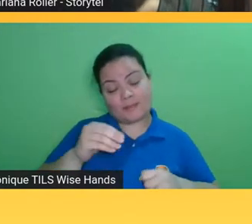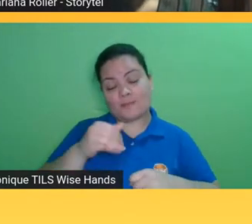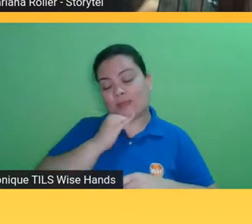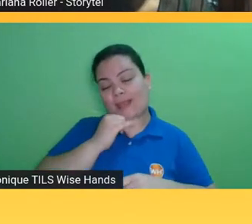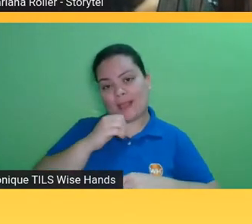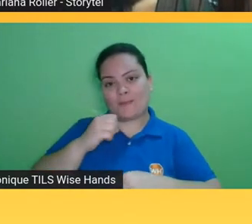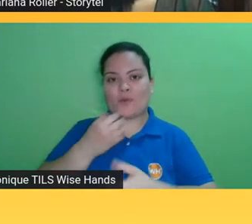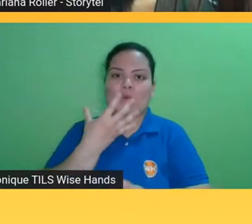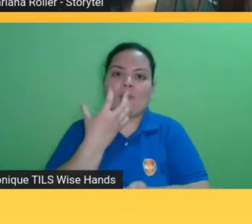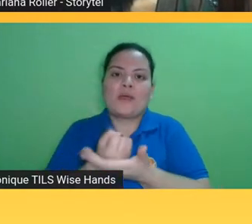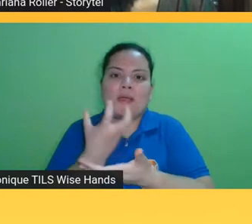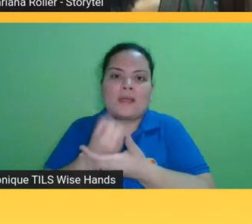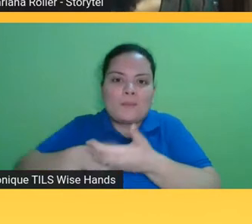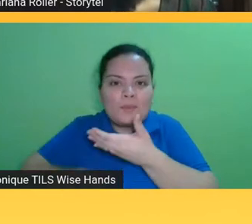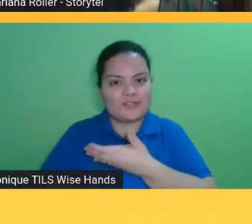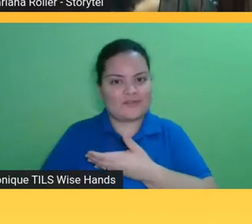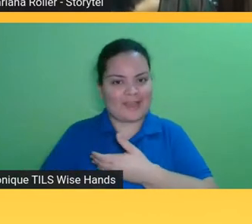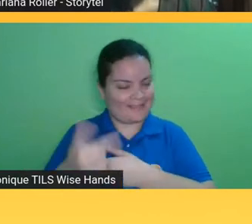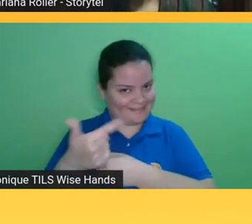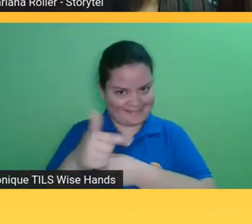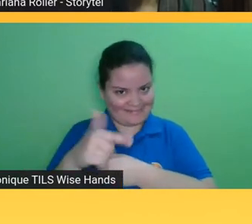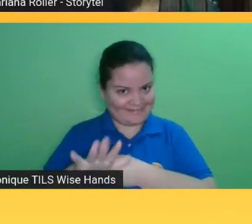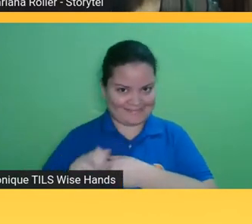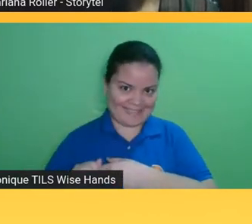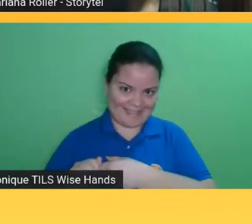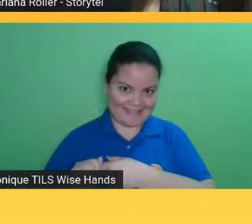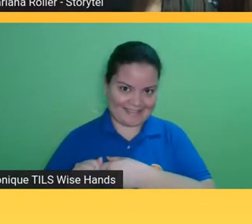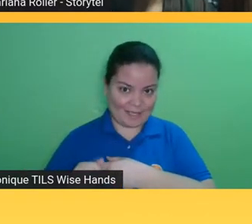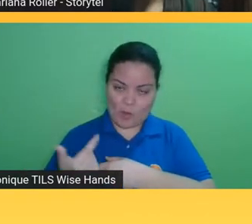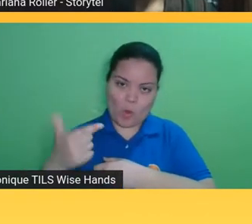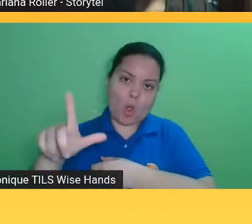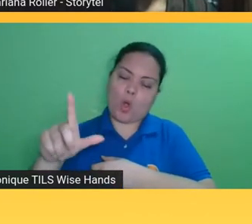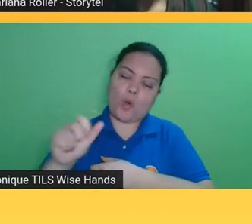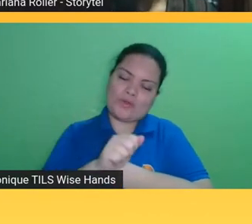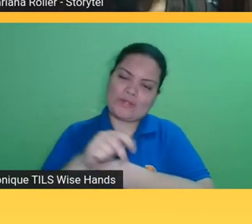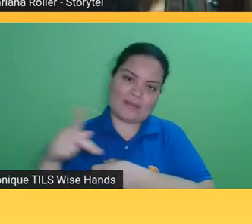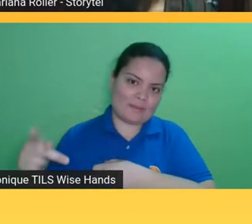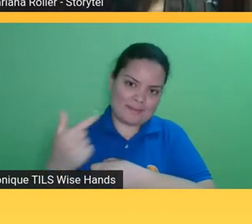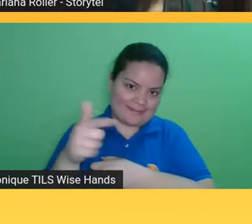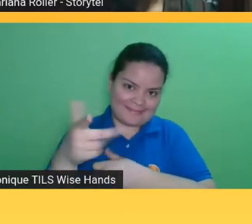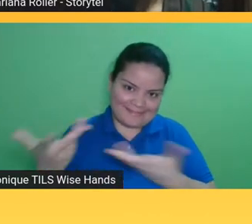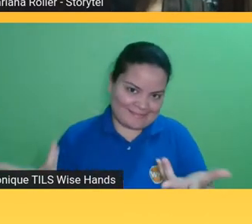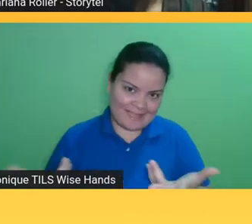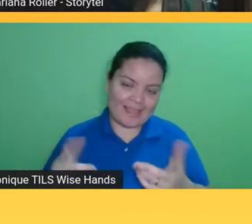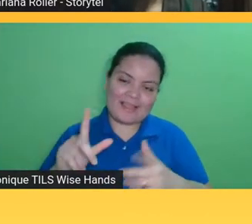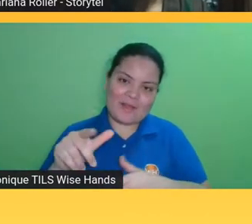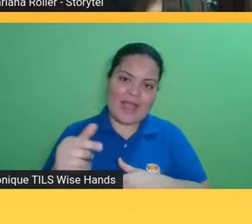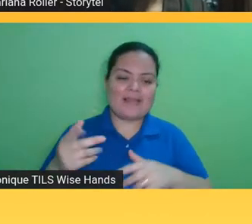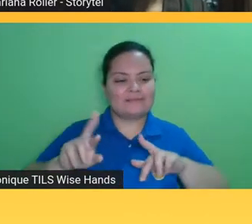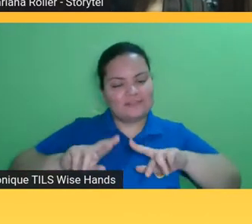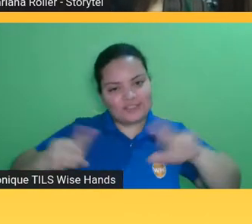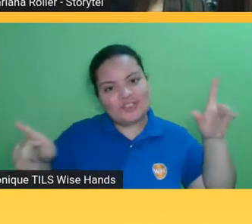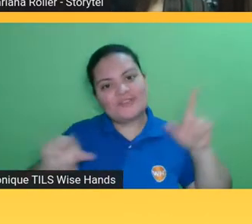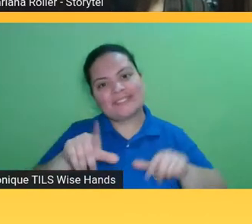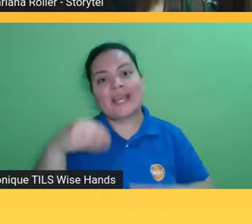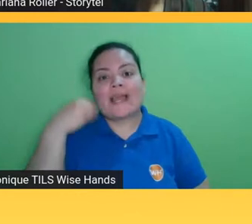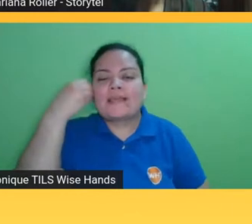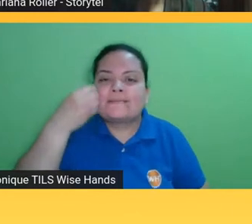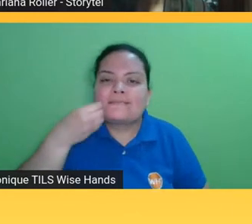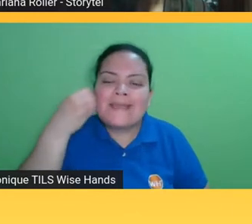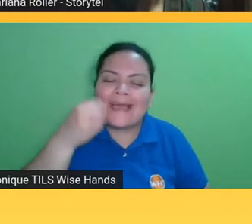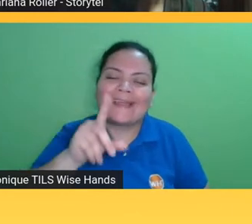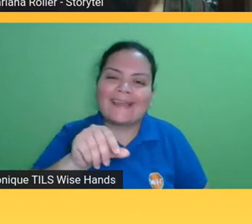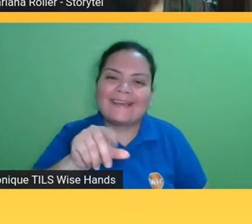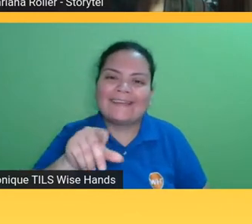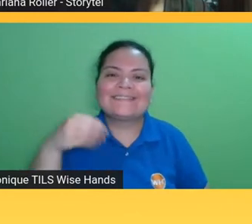são essas essas riquezas assim que eu acho que fazem um diferencial muito grande que eu acho que não podem se perder experiência né Rafael